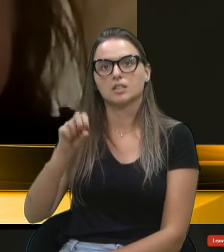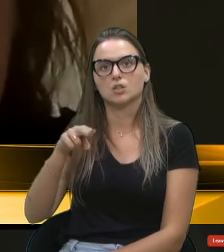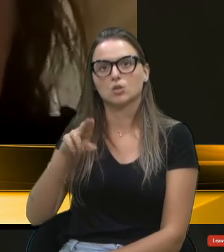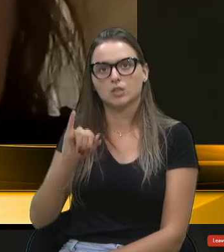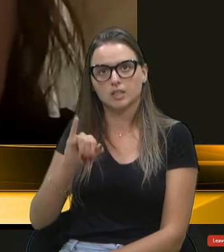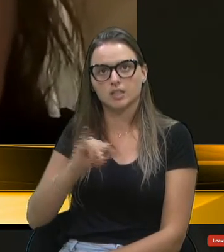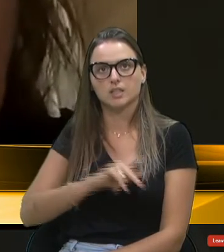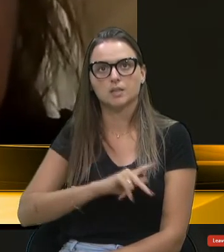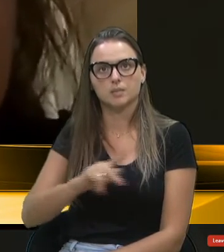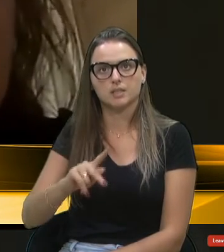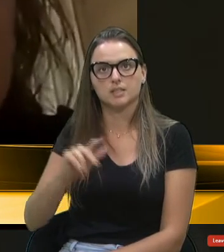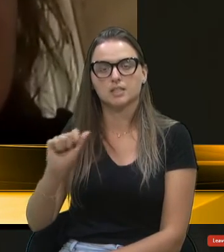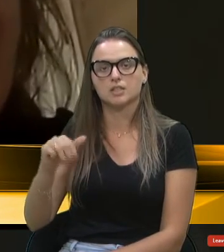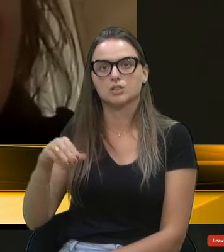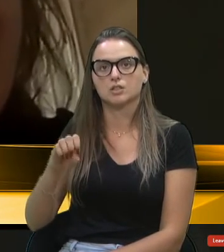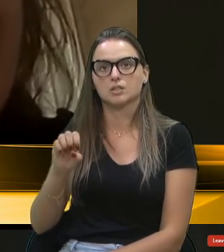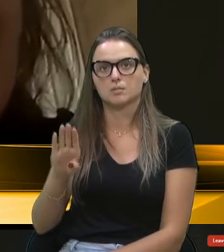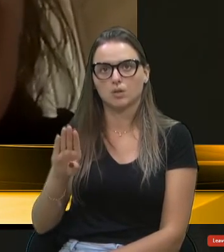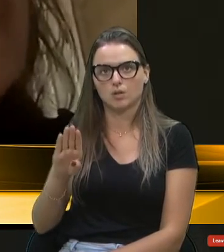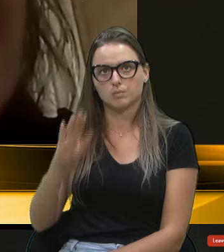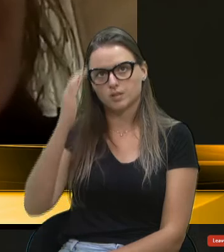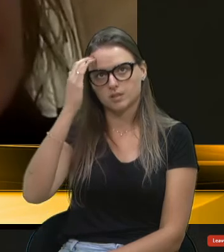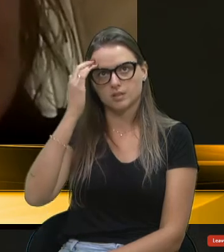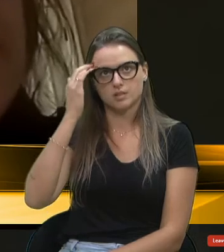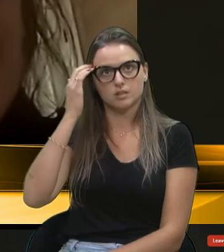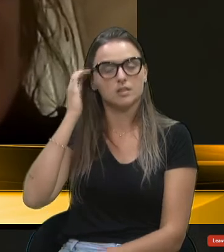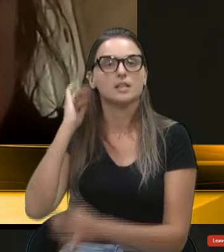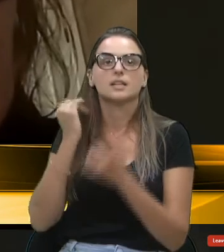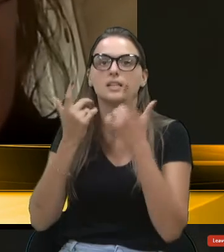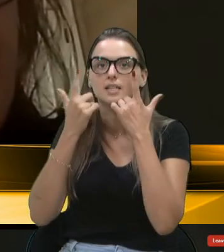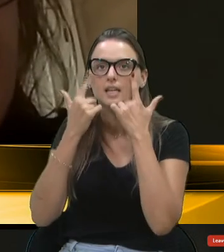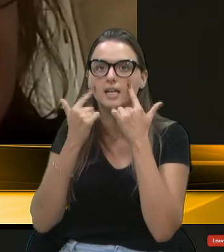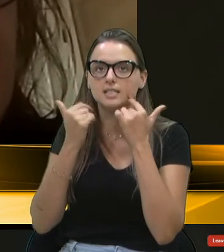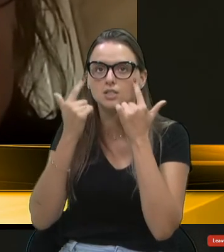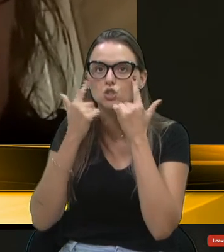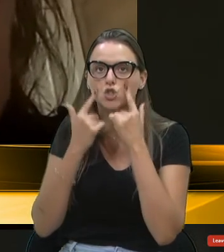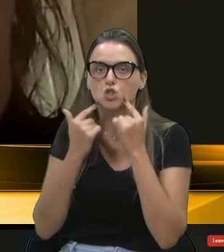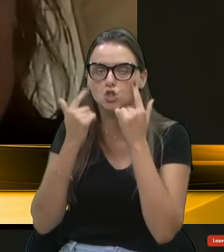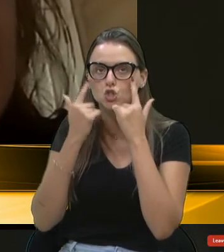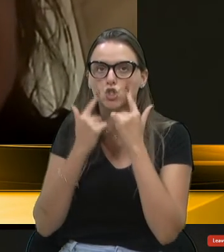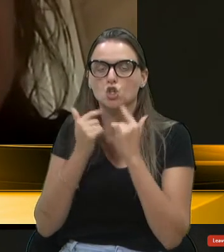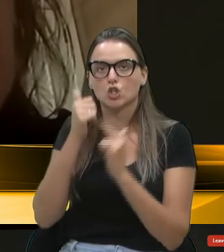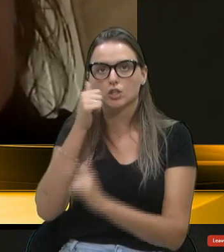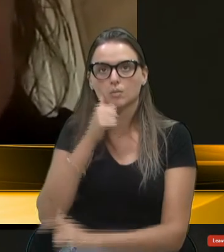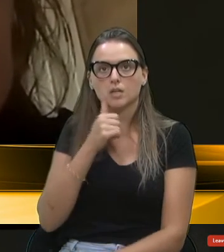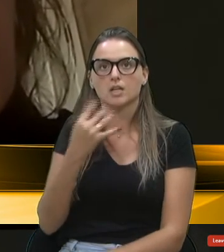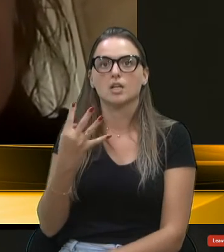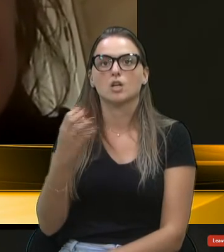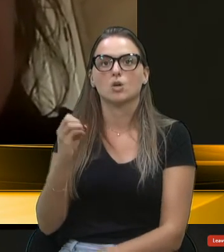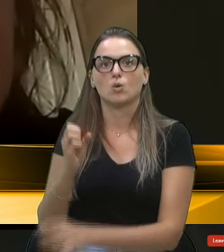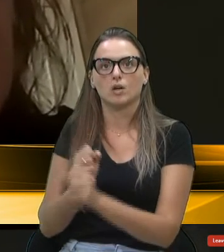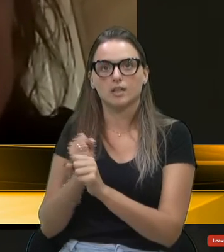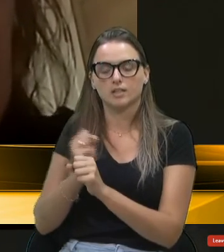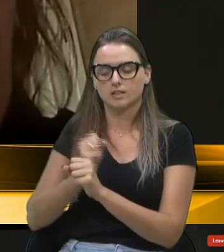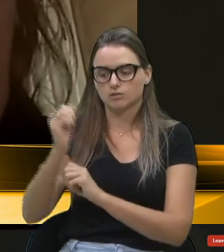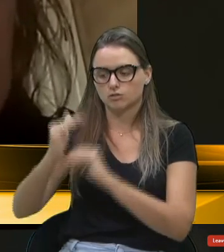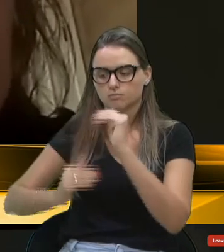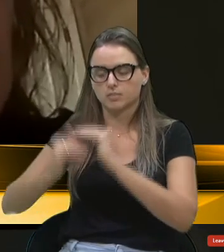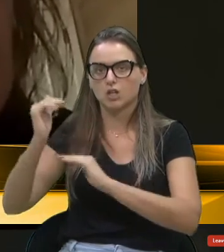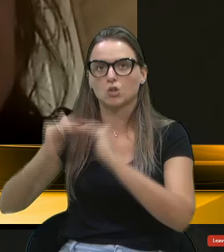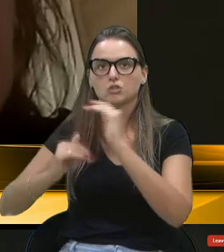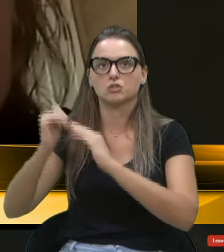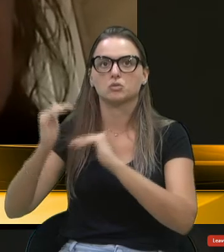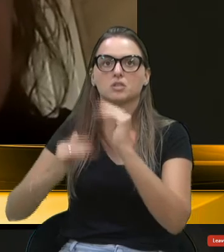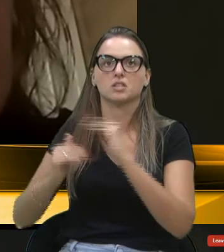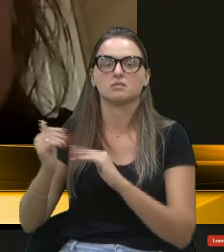presidente da Amob, e as lágrimas daquela mulher. Foram 40 anos para construir, algo